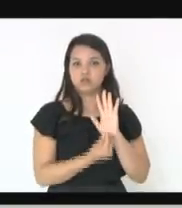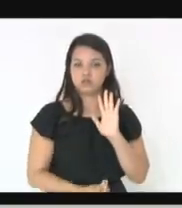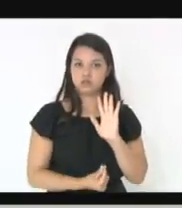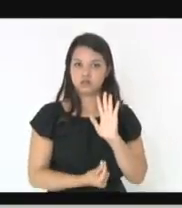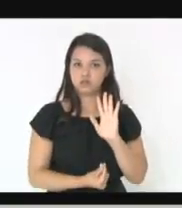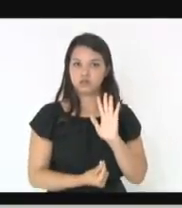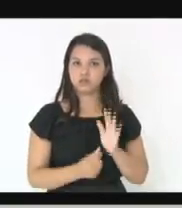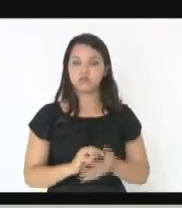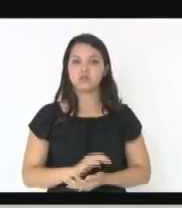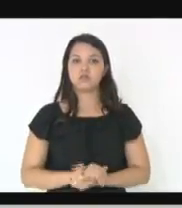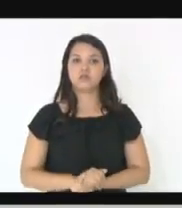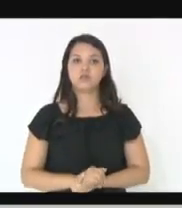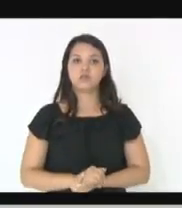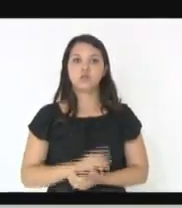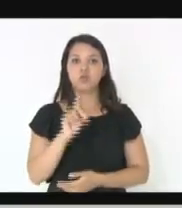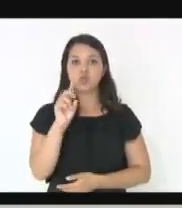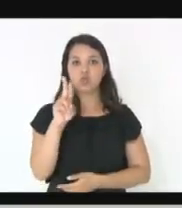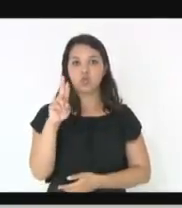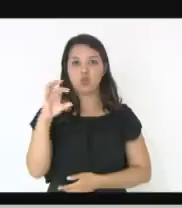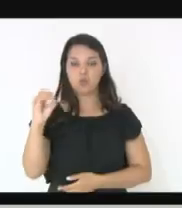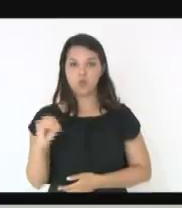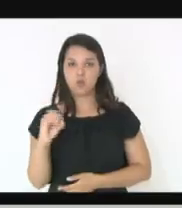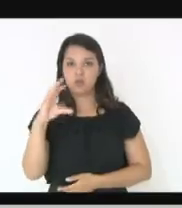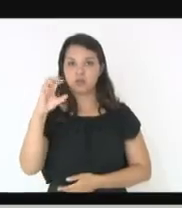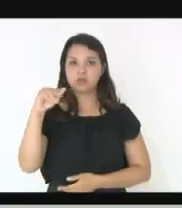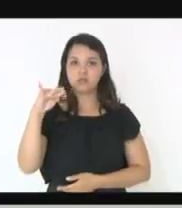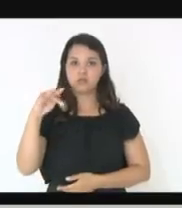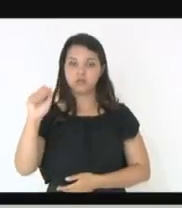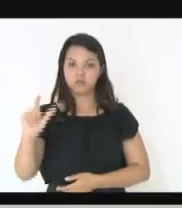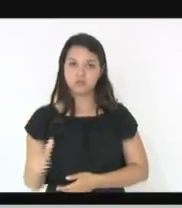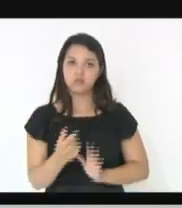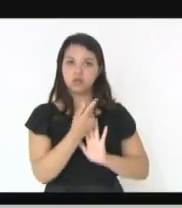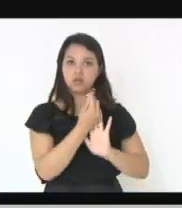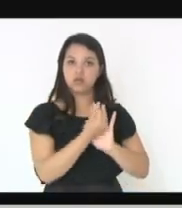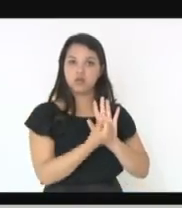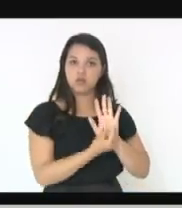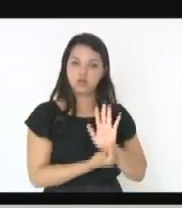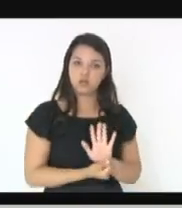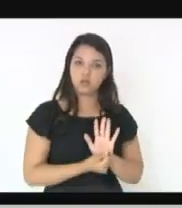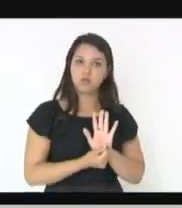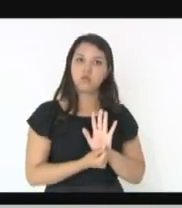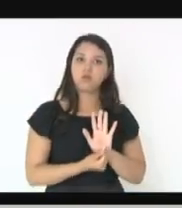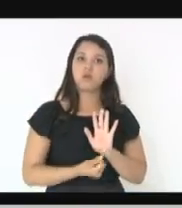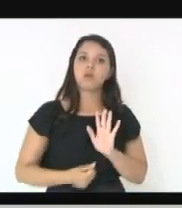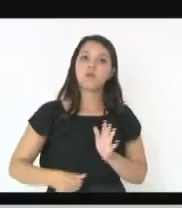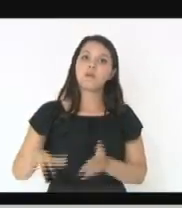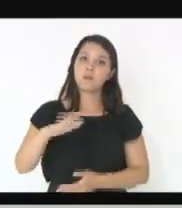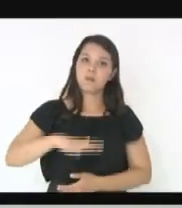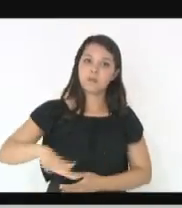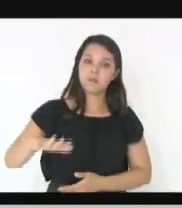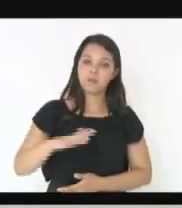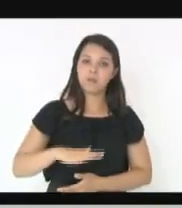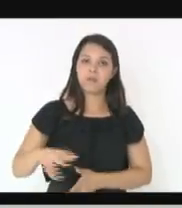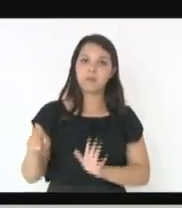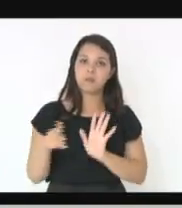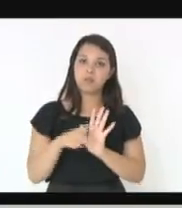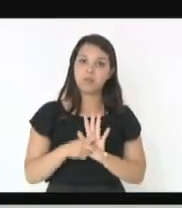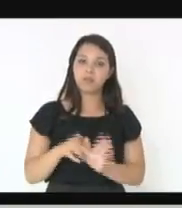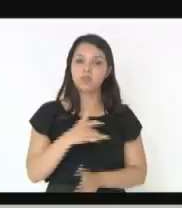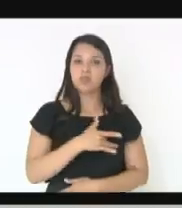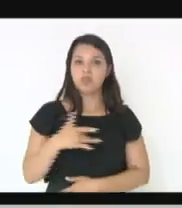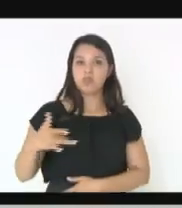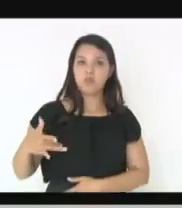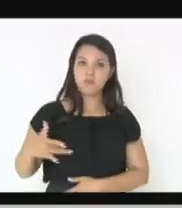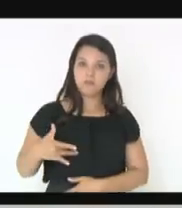Odecimal dos recursos consignados na saúde, digo, na área da saúde na Lei Orçamentária